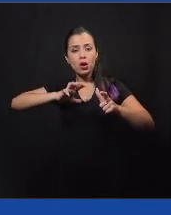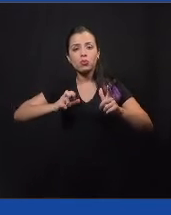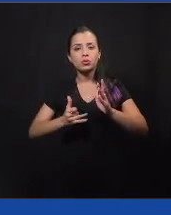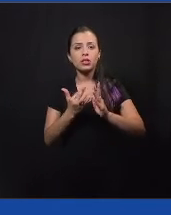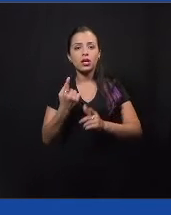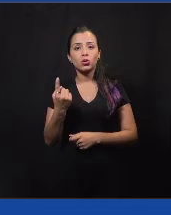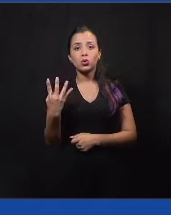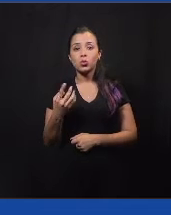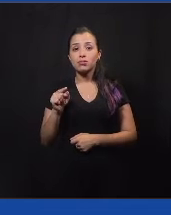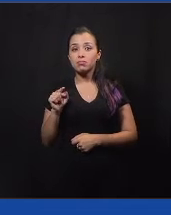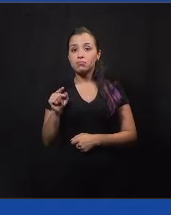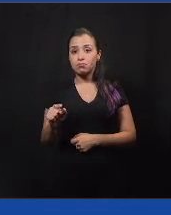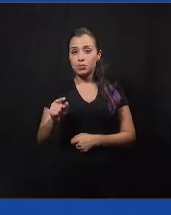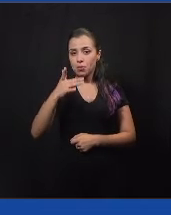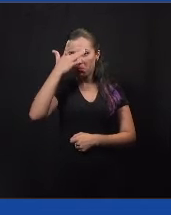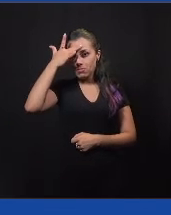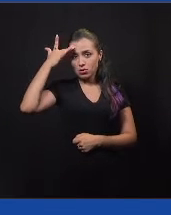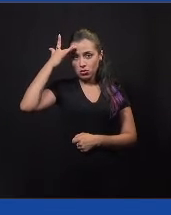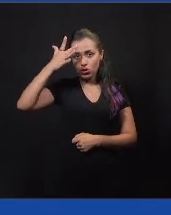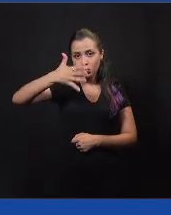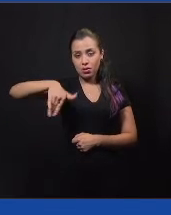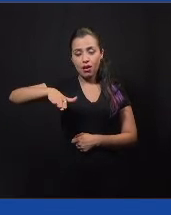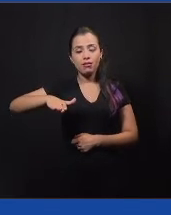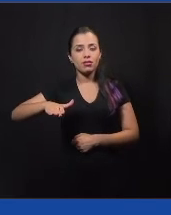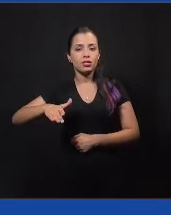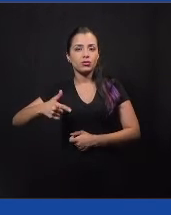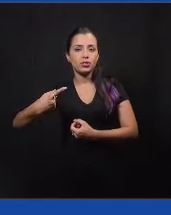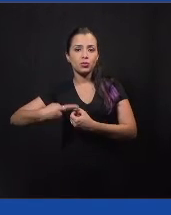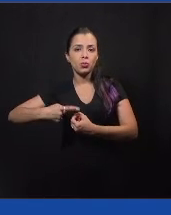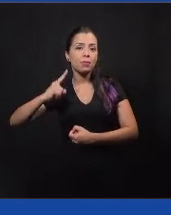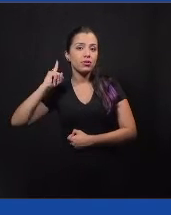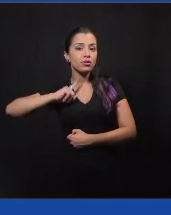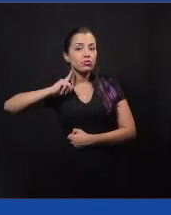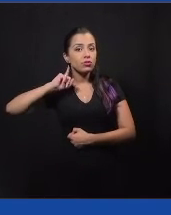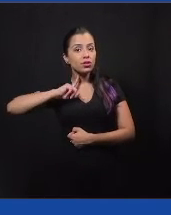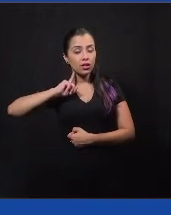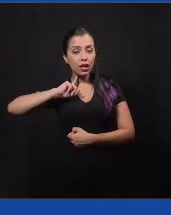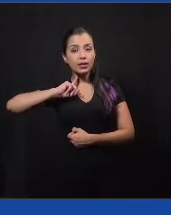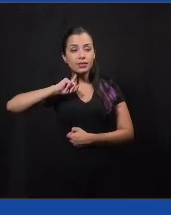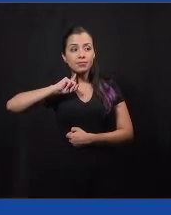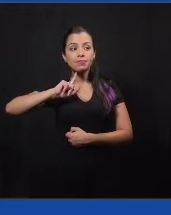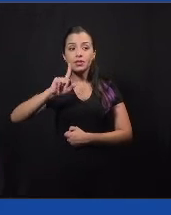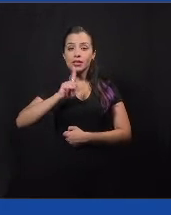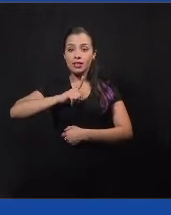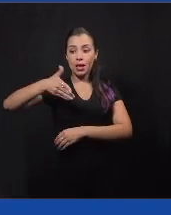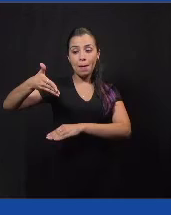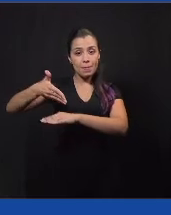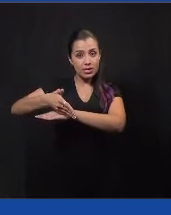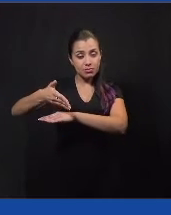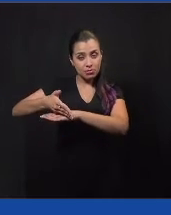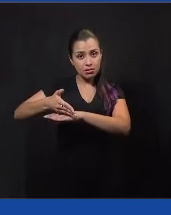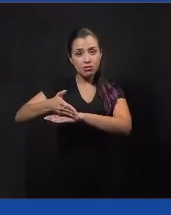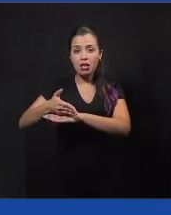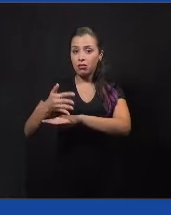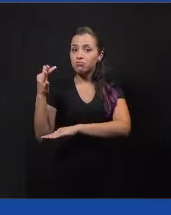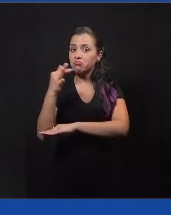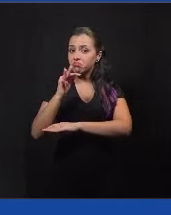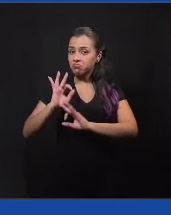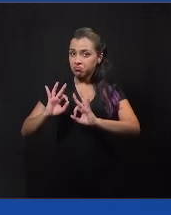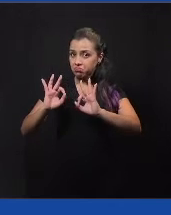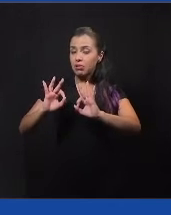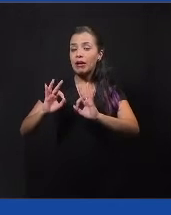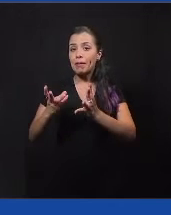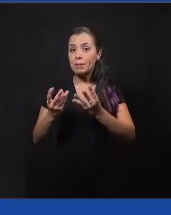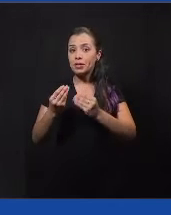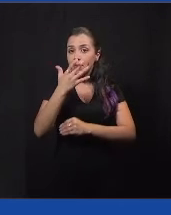interior, na zona da Mata de Minas Gerais, em que tem uma participação formal muito grande, eu acho que